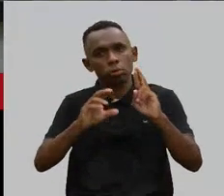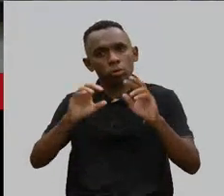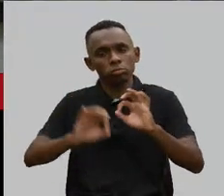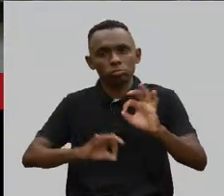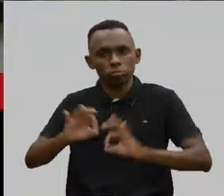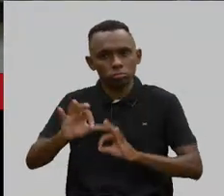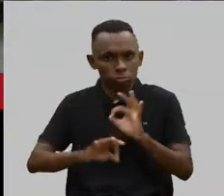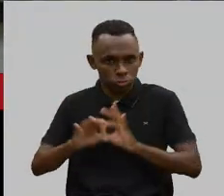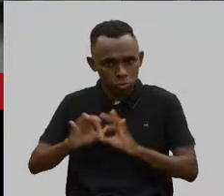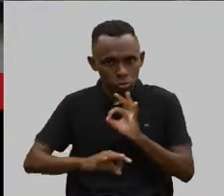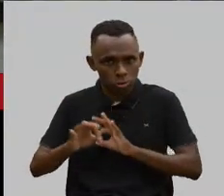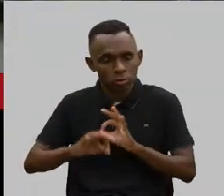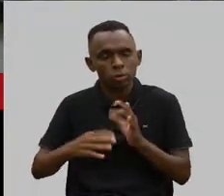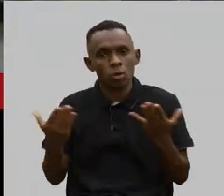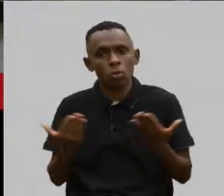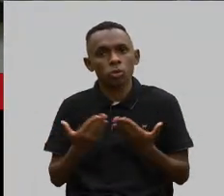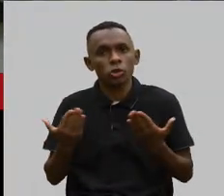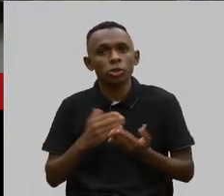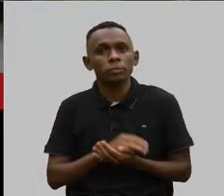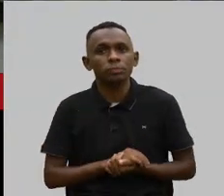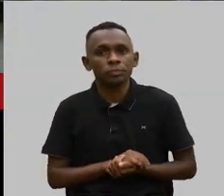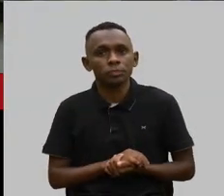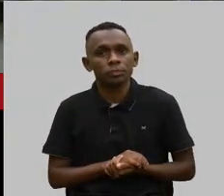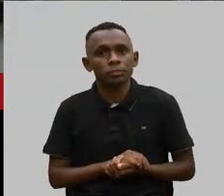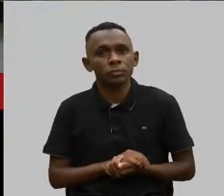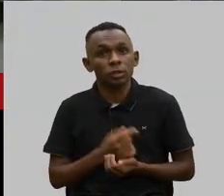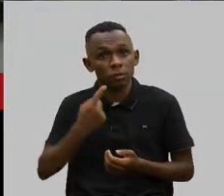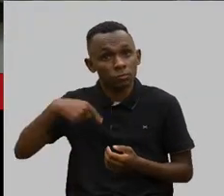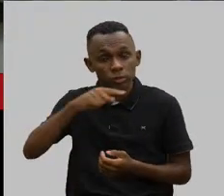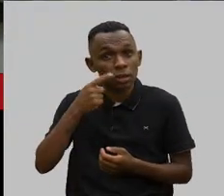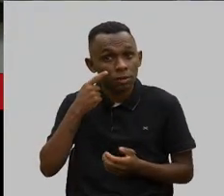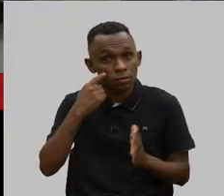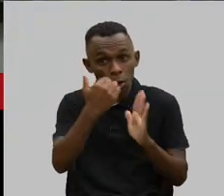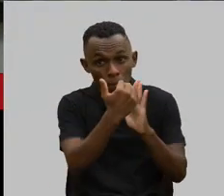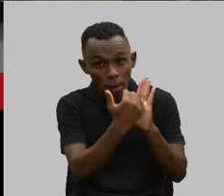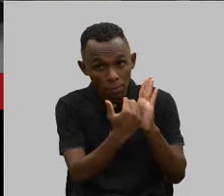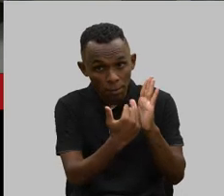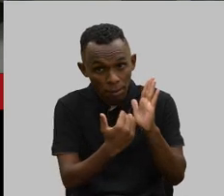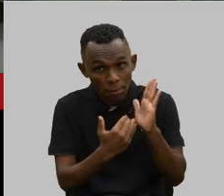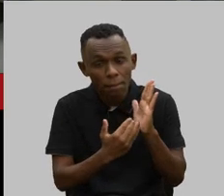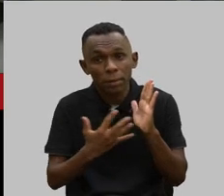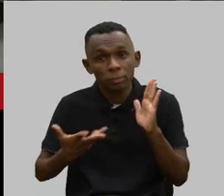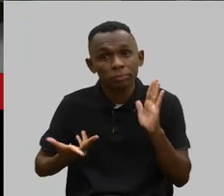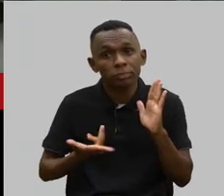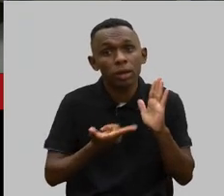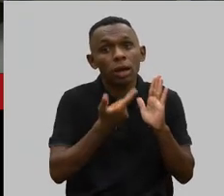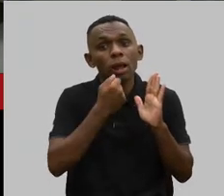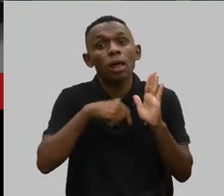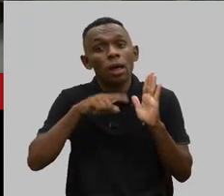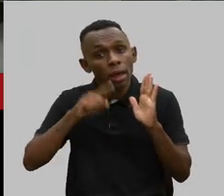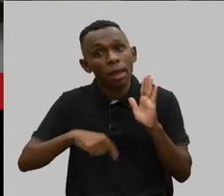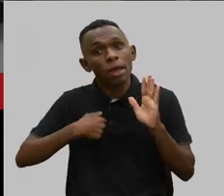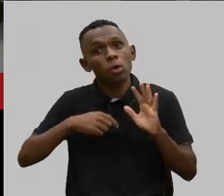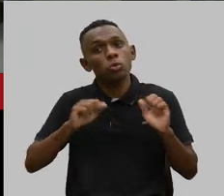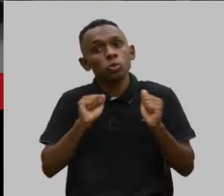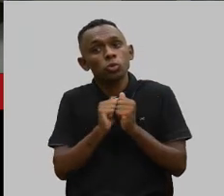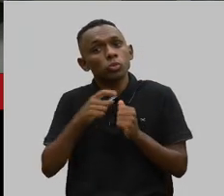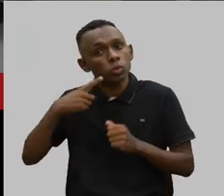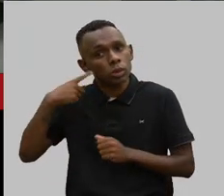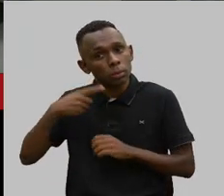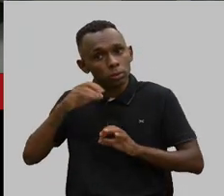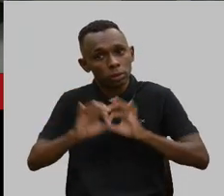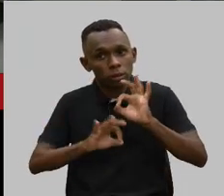tarde. Vocês viram essa cartilhazinha maravilhosa? É a cartilha que eu fiz com a deputada.